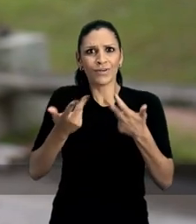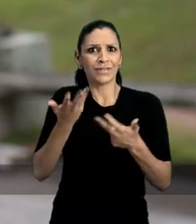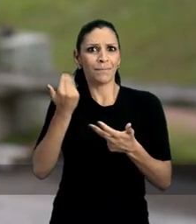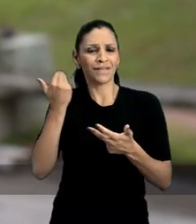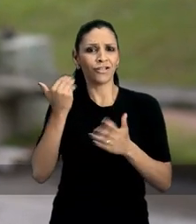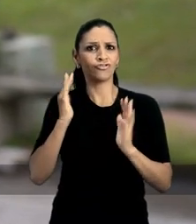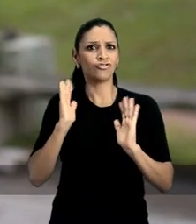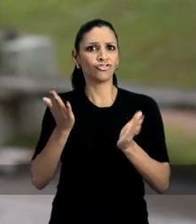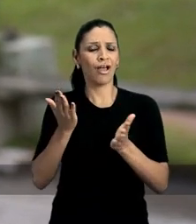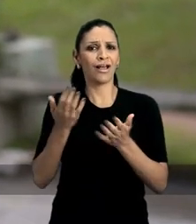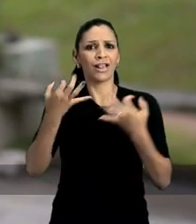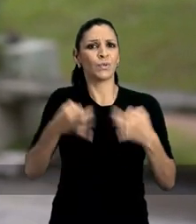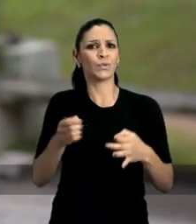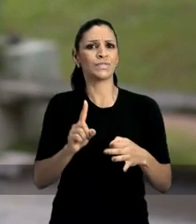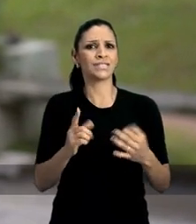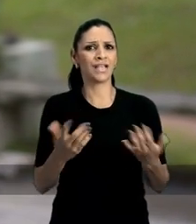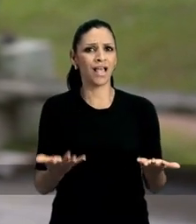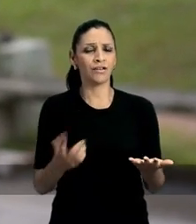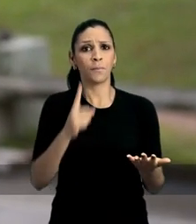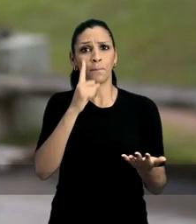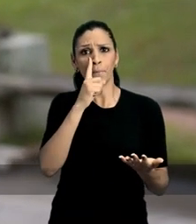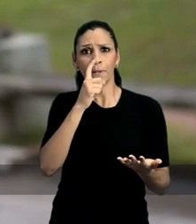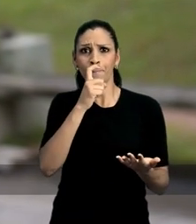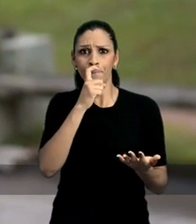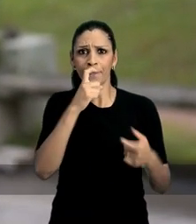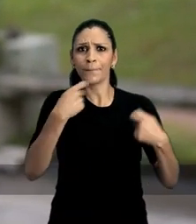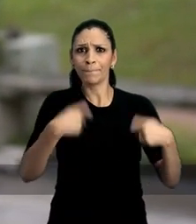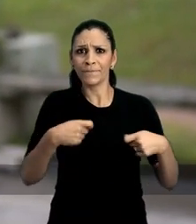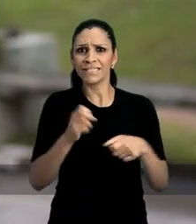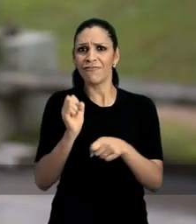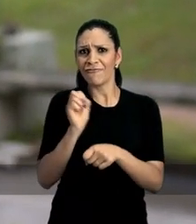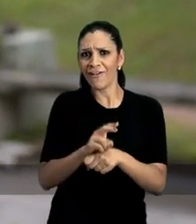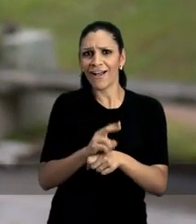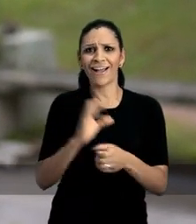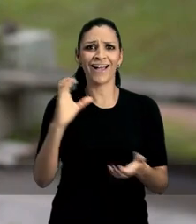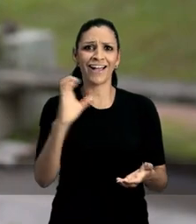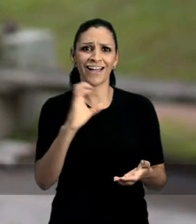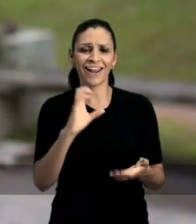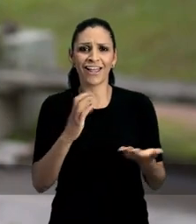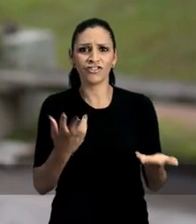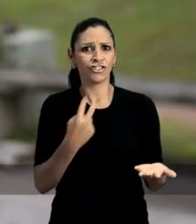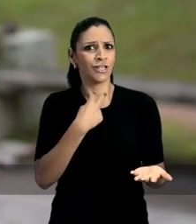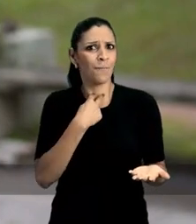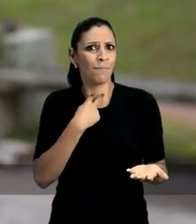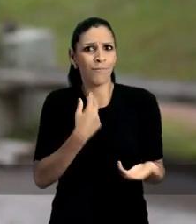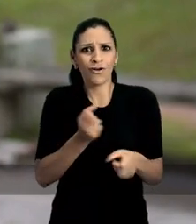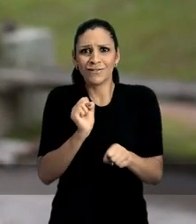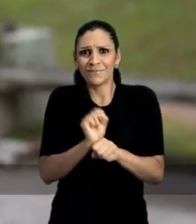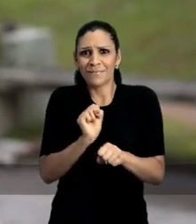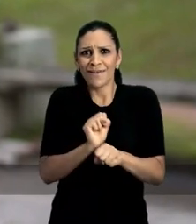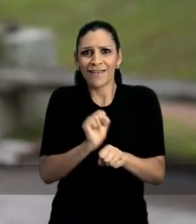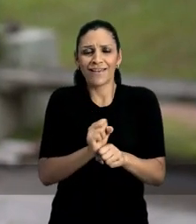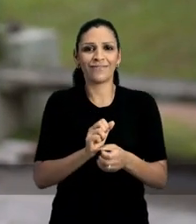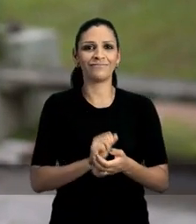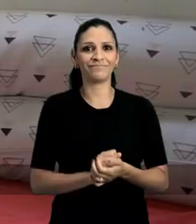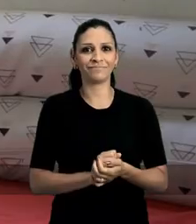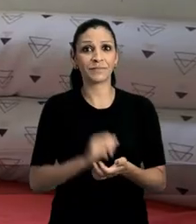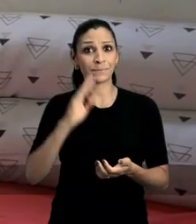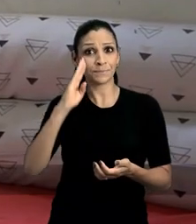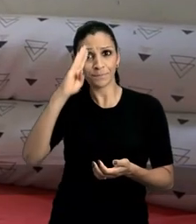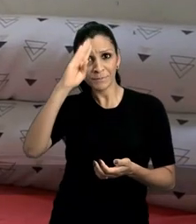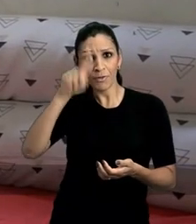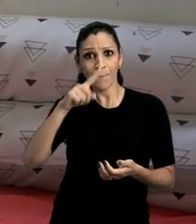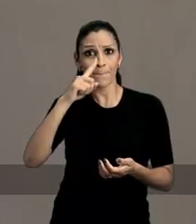soluções que já não deram certo no passado. As mães e os pais que precisam de vagas em creches não podem mais esperar.